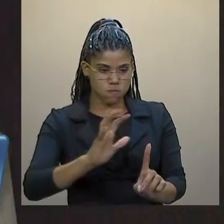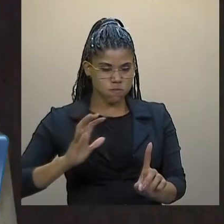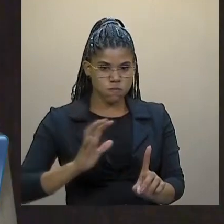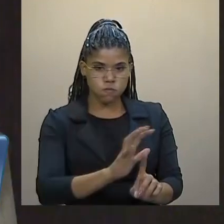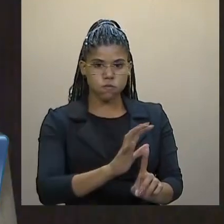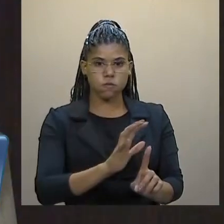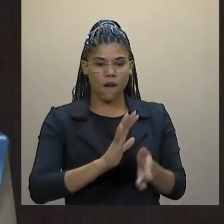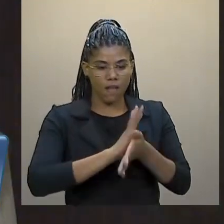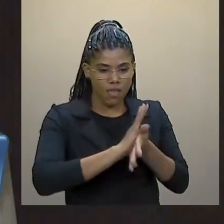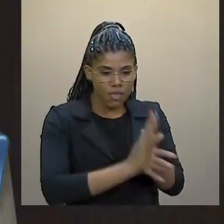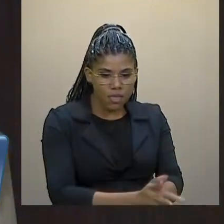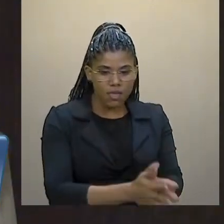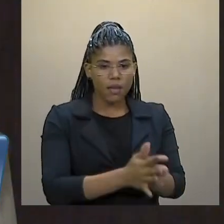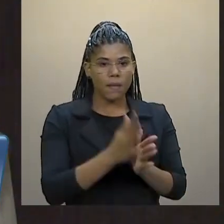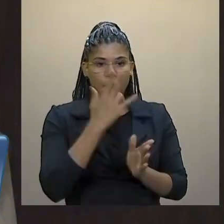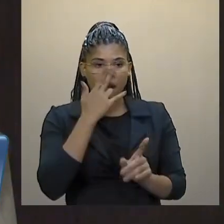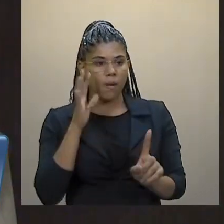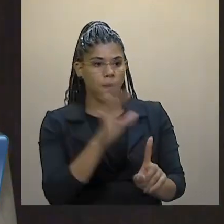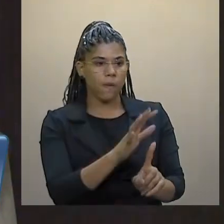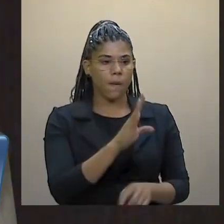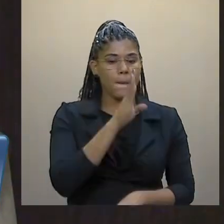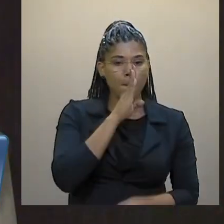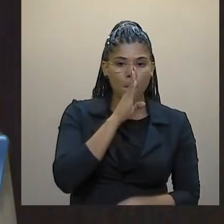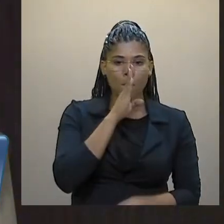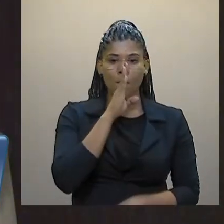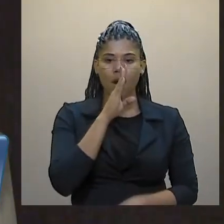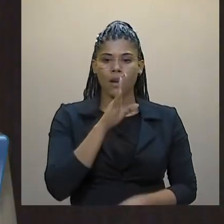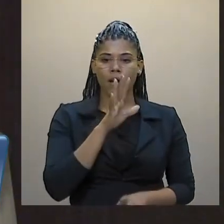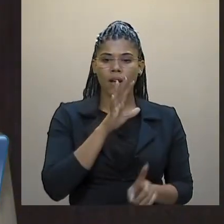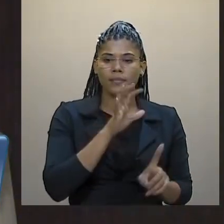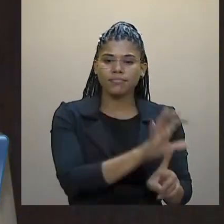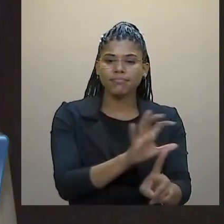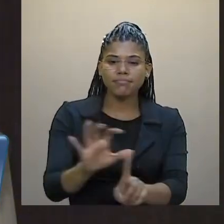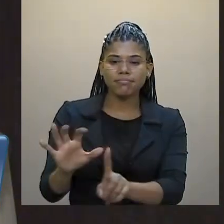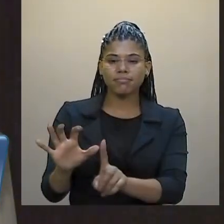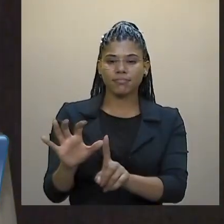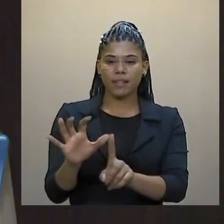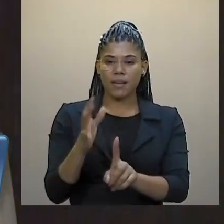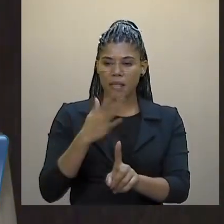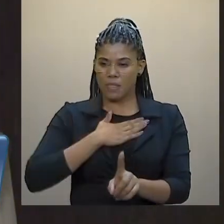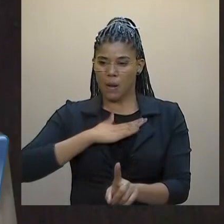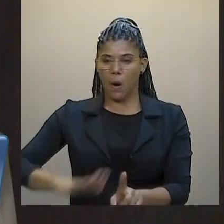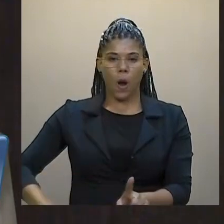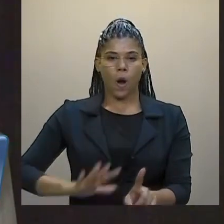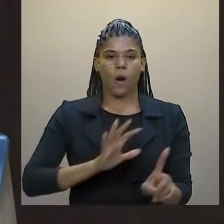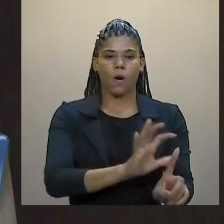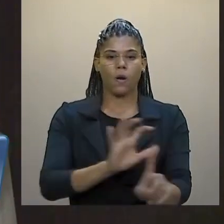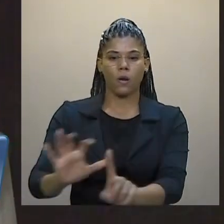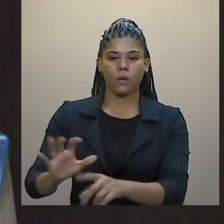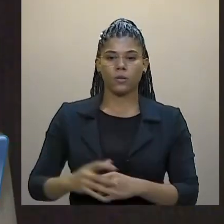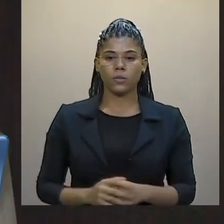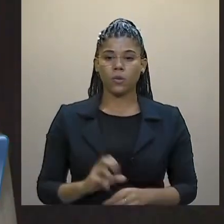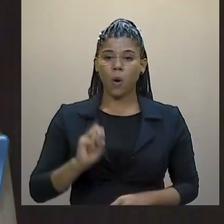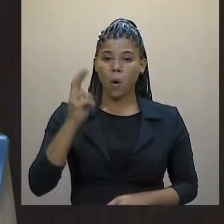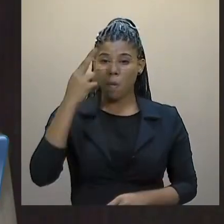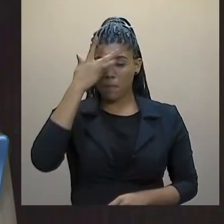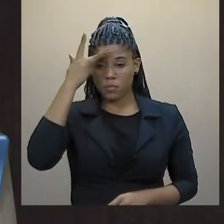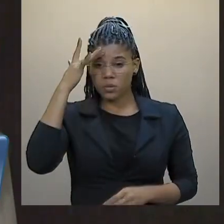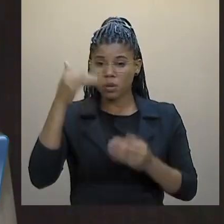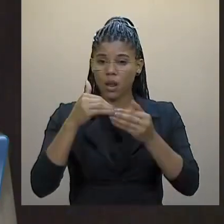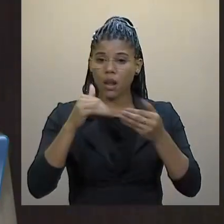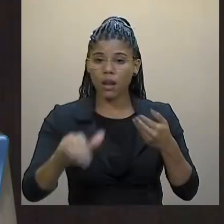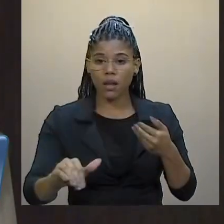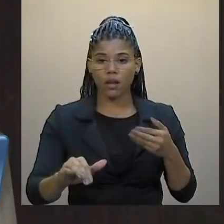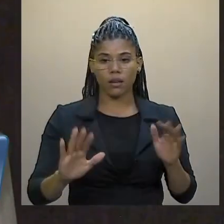para fazer silenciar, para perseguir desafetos, para perseguir opositores, isto